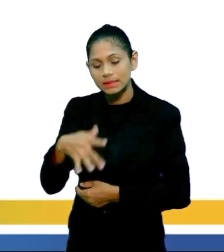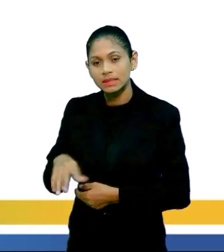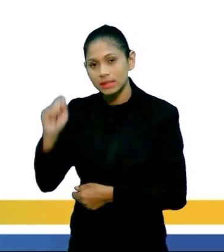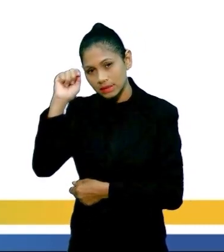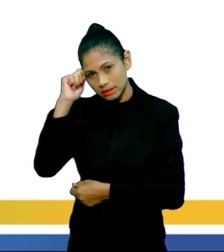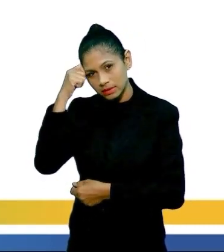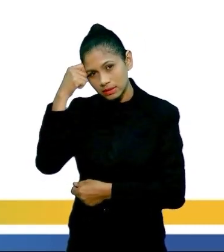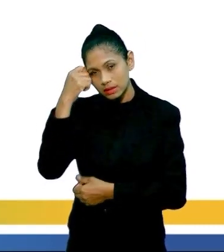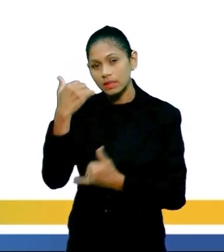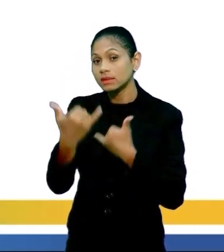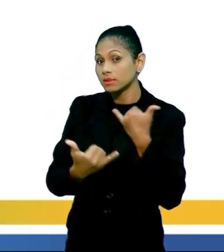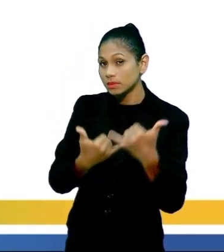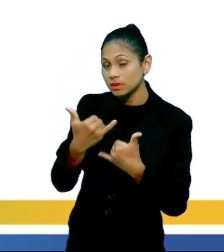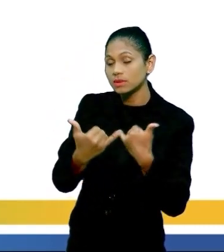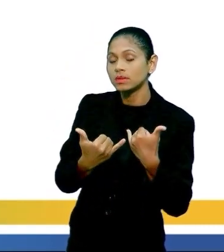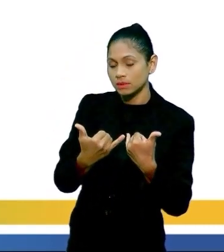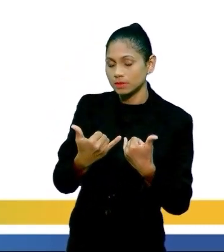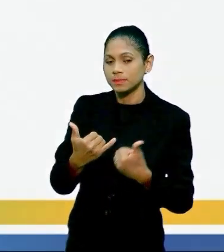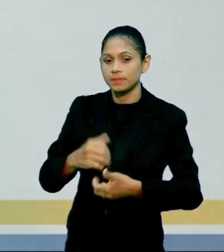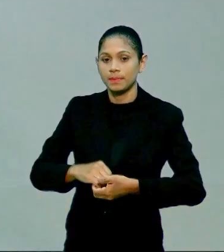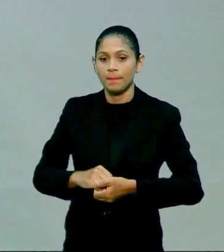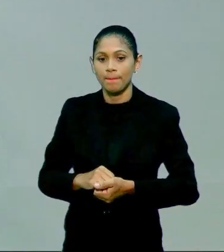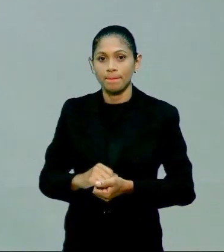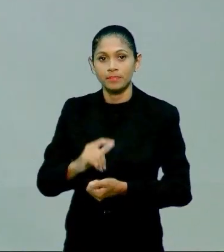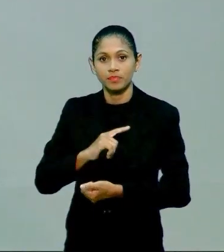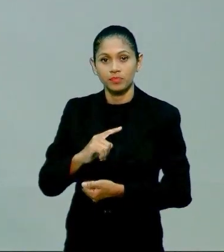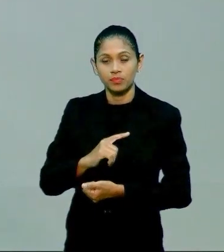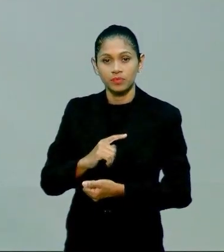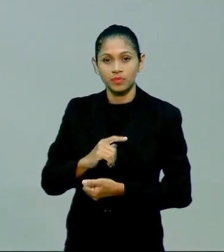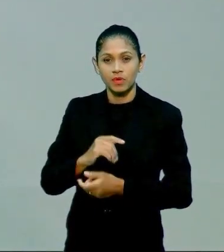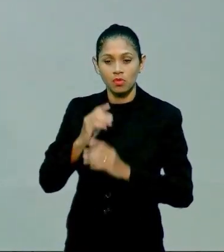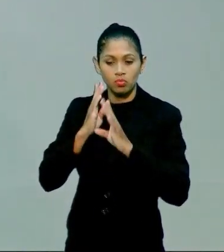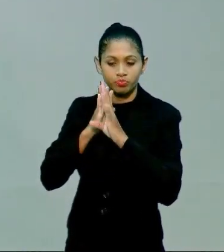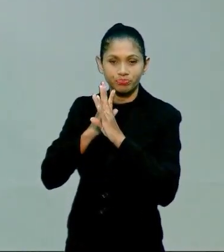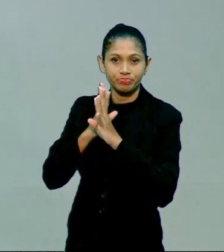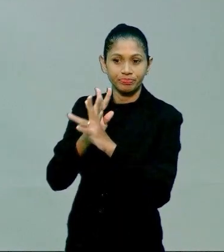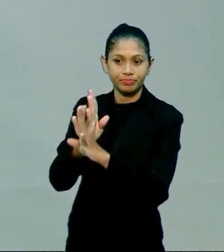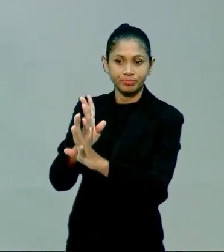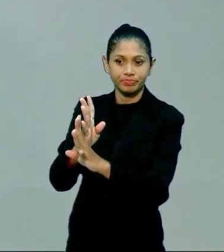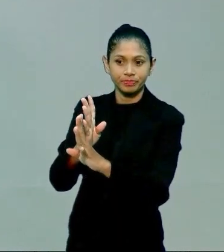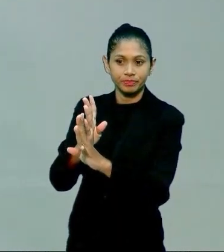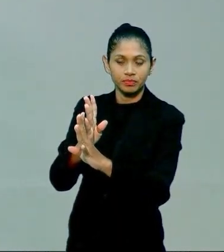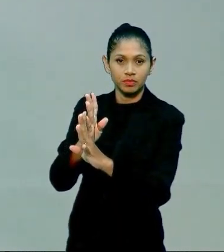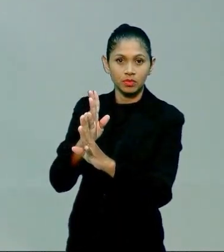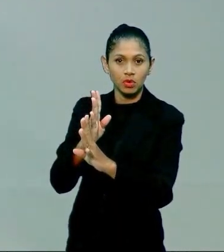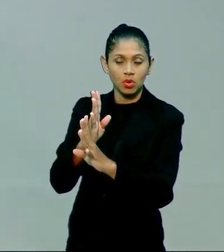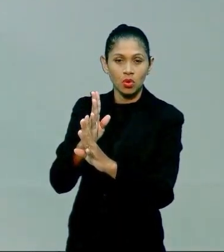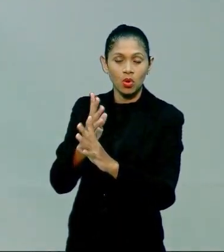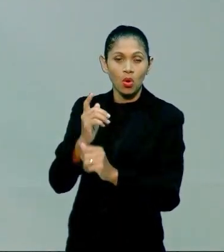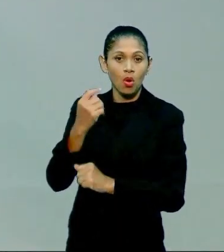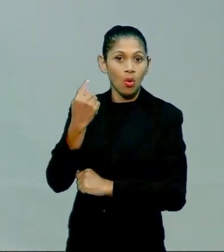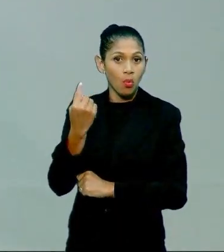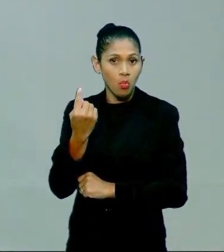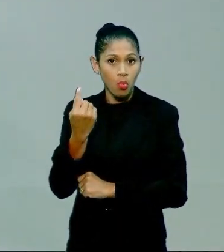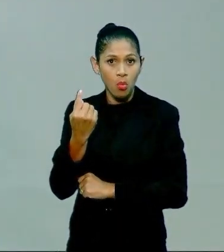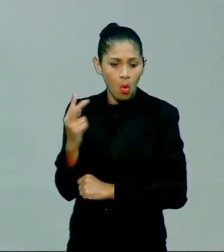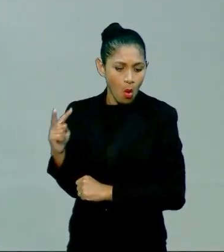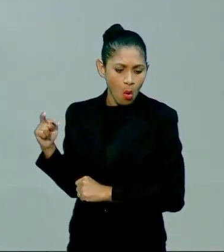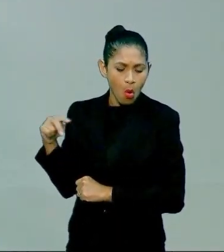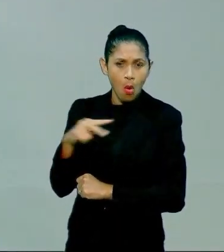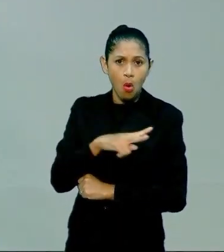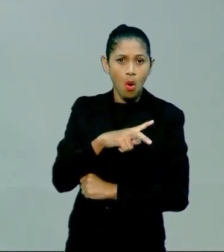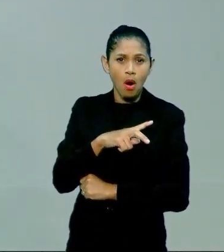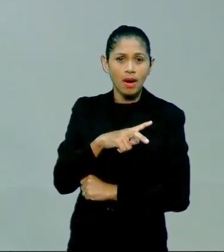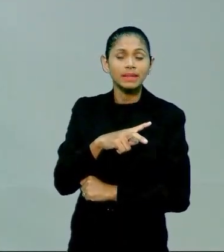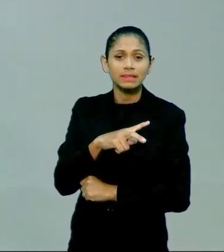direcionamento essa brincadeira que está todo mundo estilerado é de um corre pega o outro e o outro tem que fugir é uma